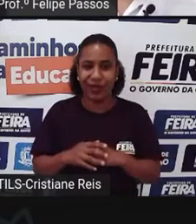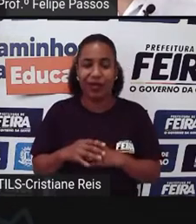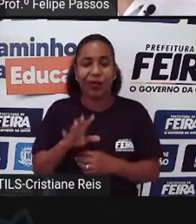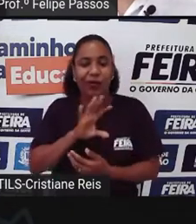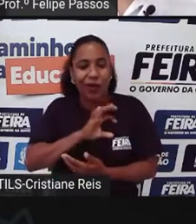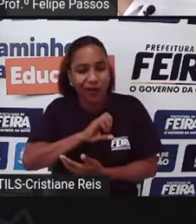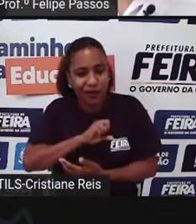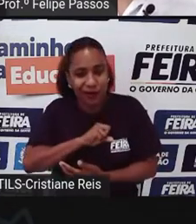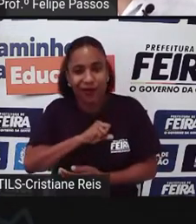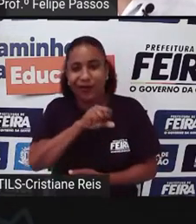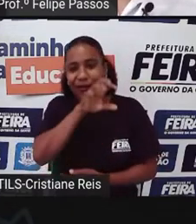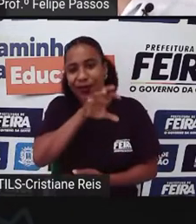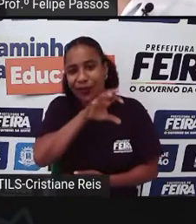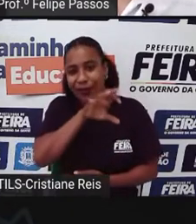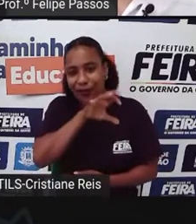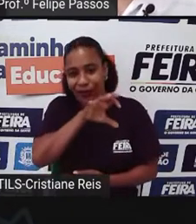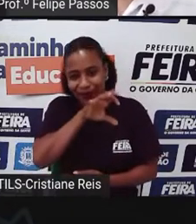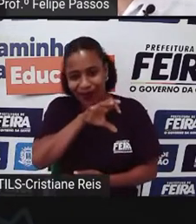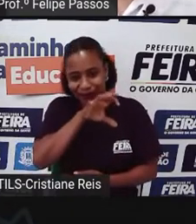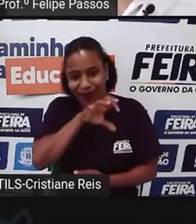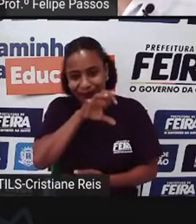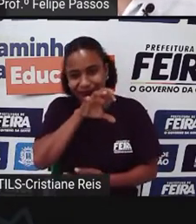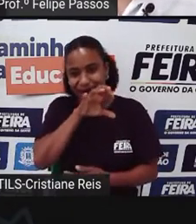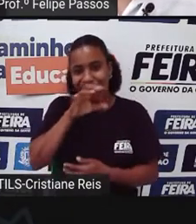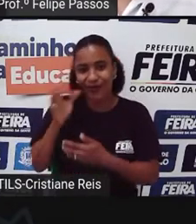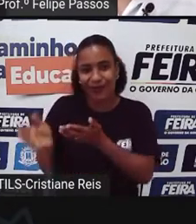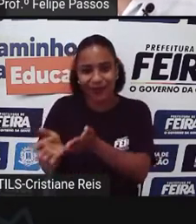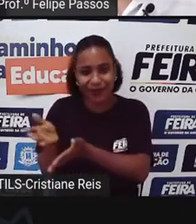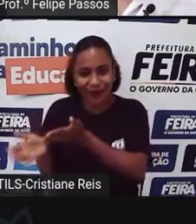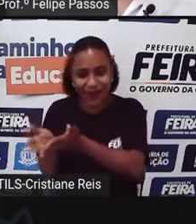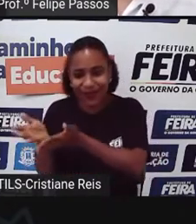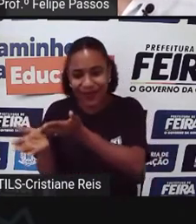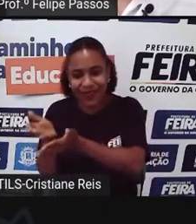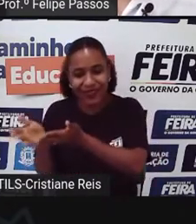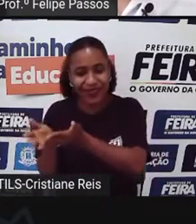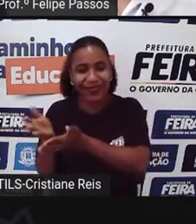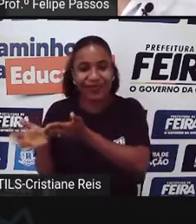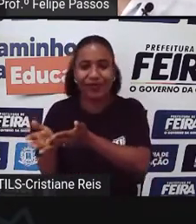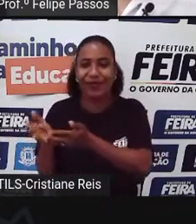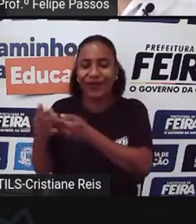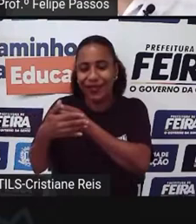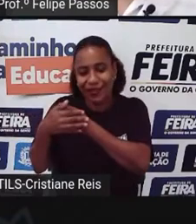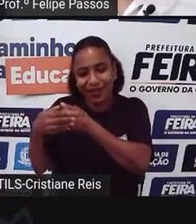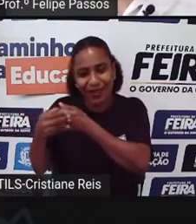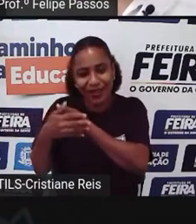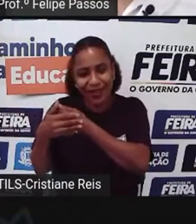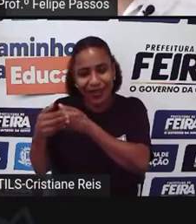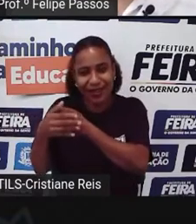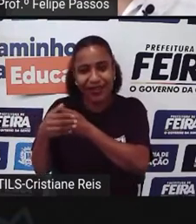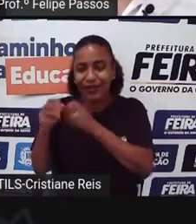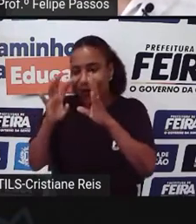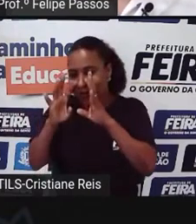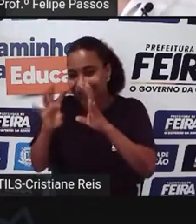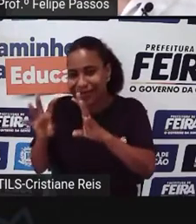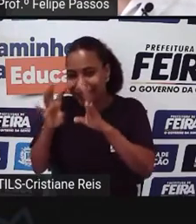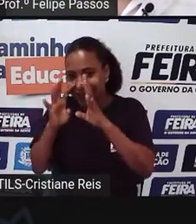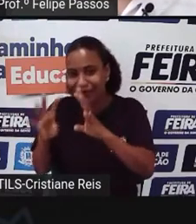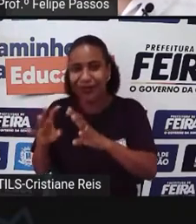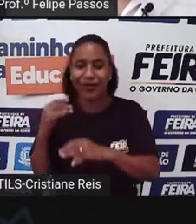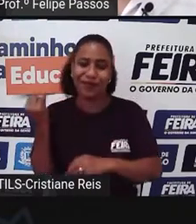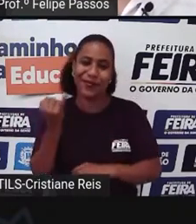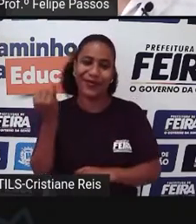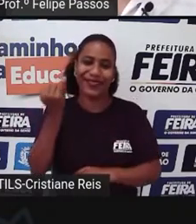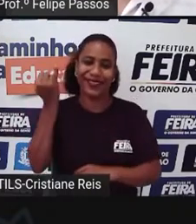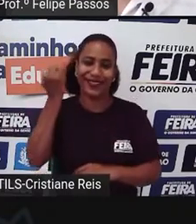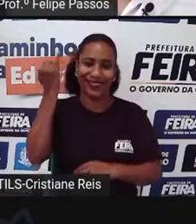como um animal E por ele ser aquele animal Um cachorro Um gato Ele já merece o carinho Ele já merece uma atenção Ele merece um cuidado